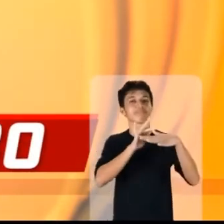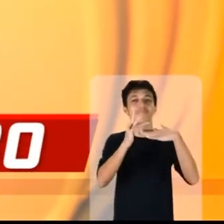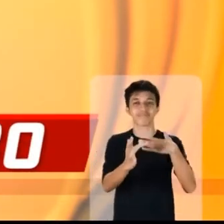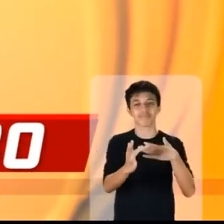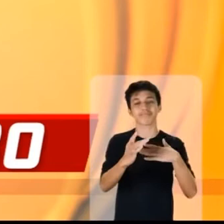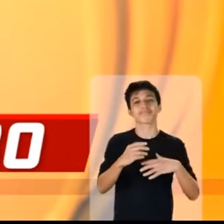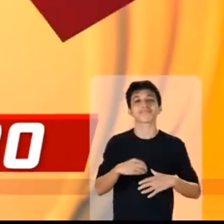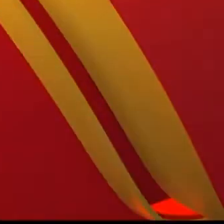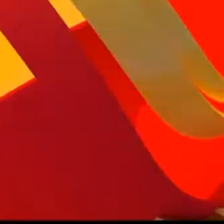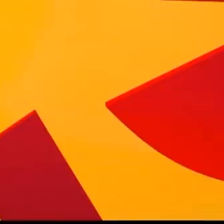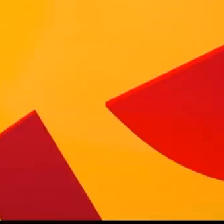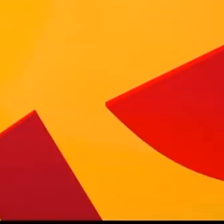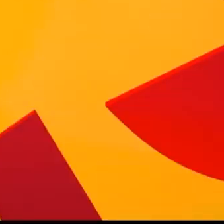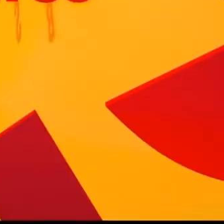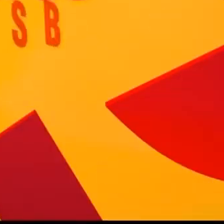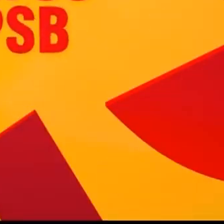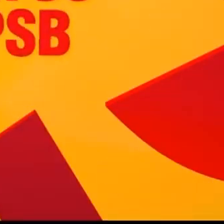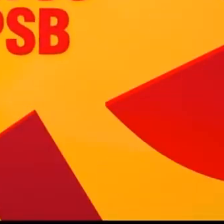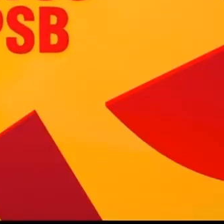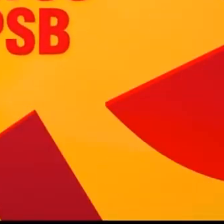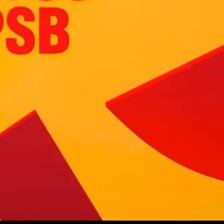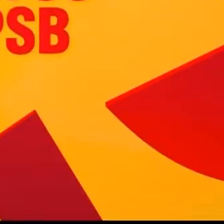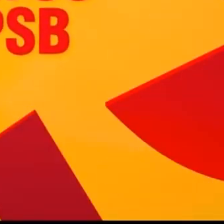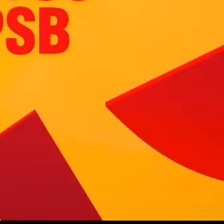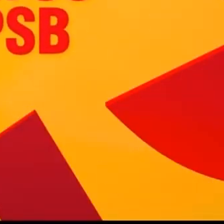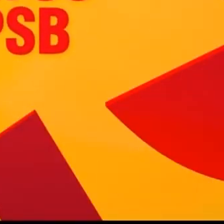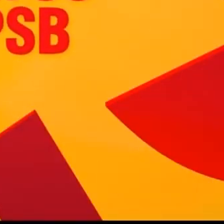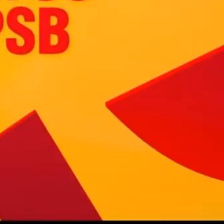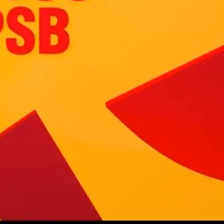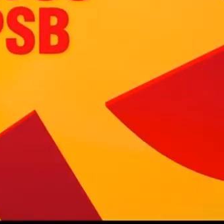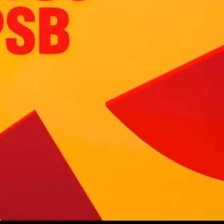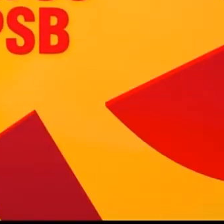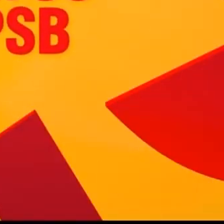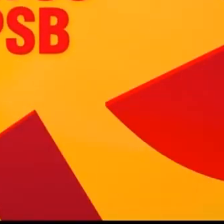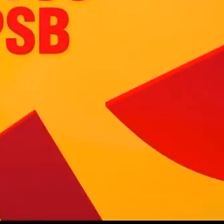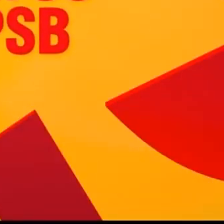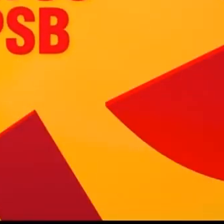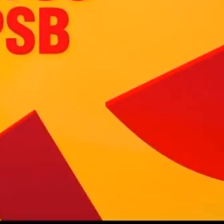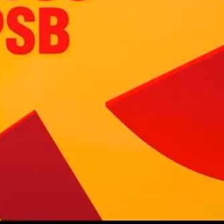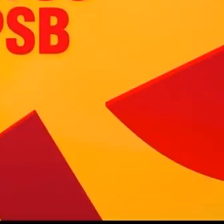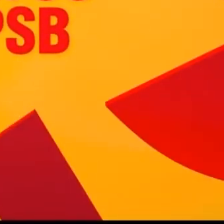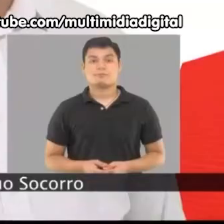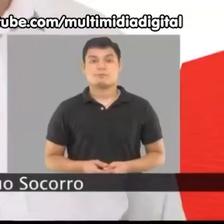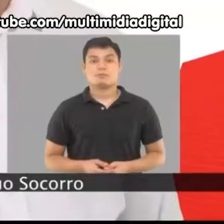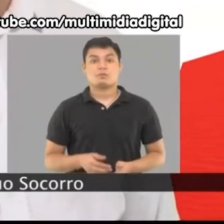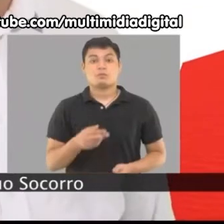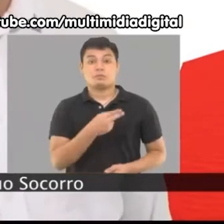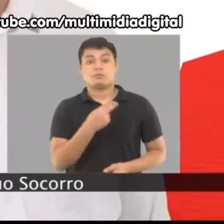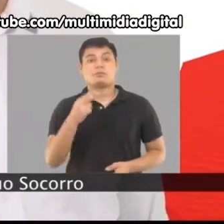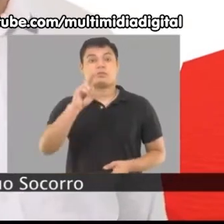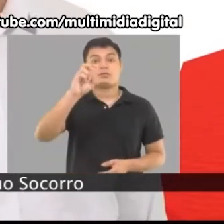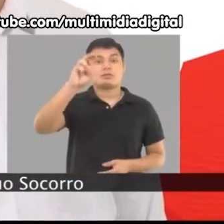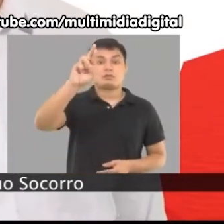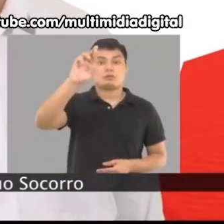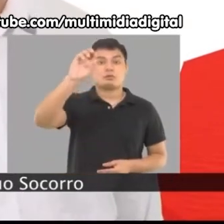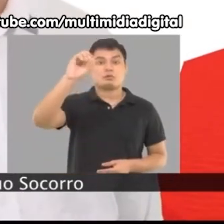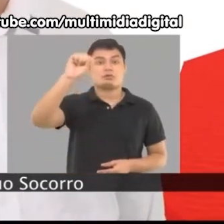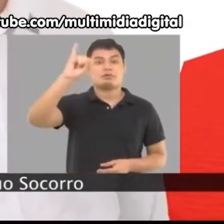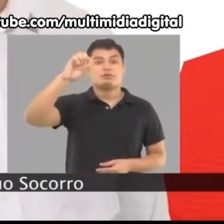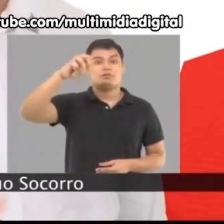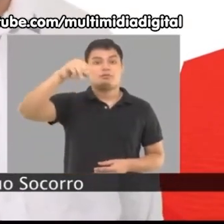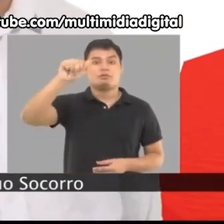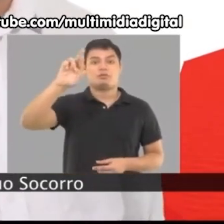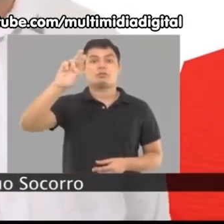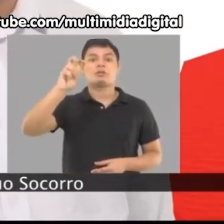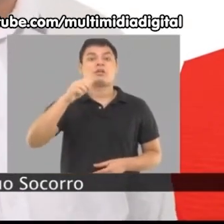nas redes sociais. Vote nos candidatos a vereador do PSB. Vote 40. Sou Rosemar Vidal, 13500.